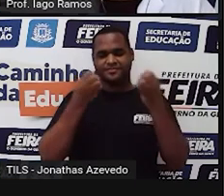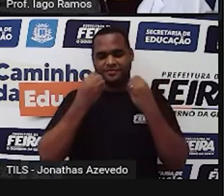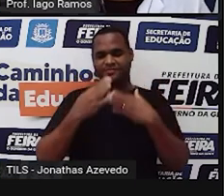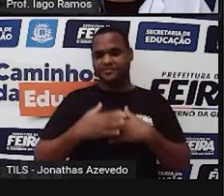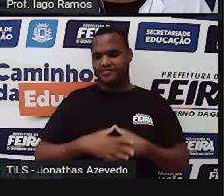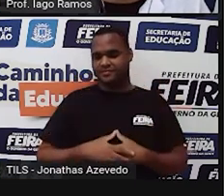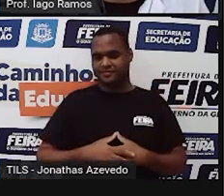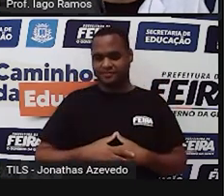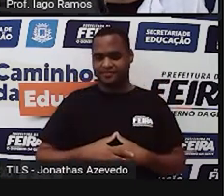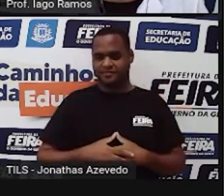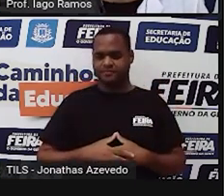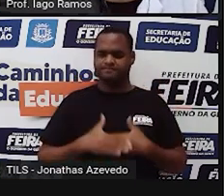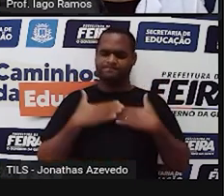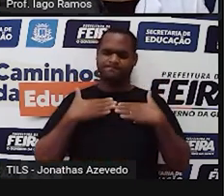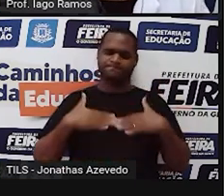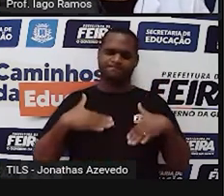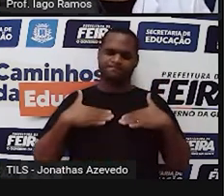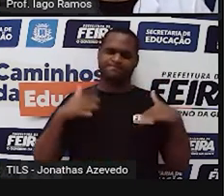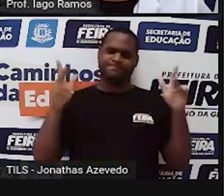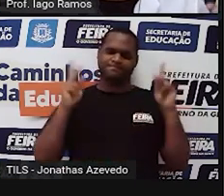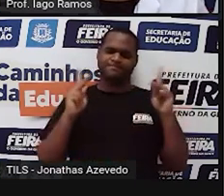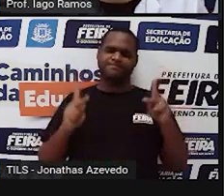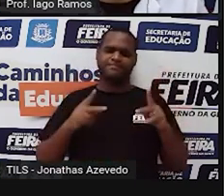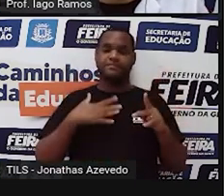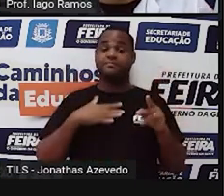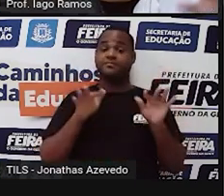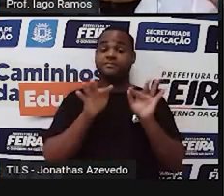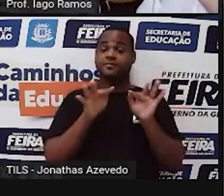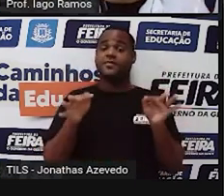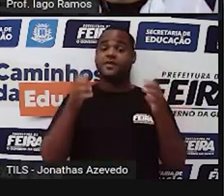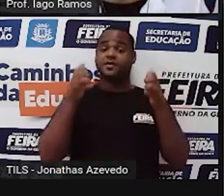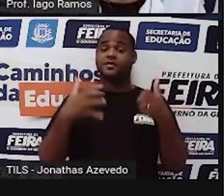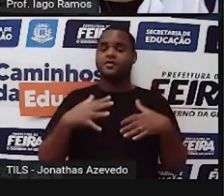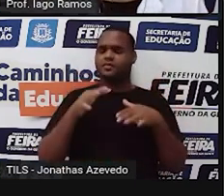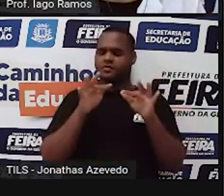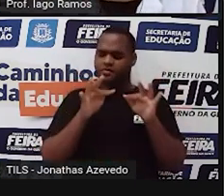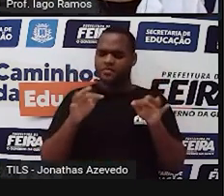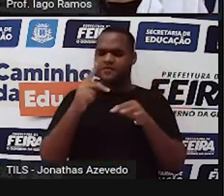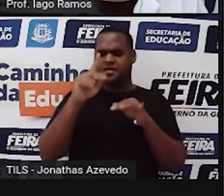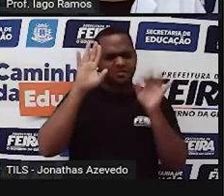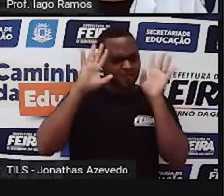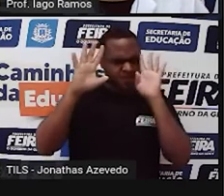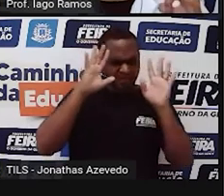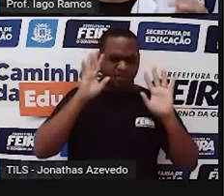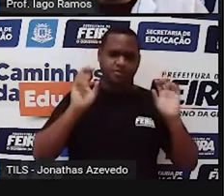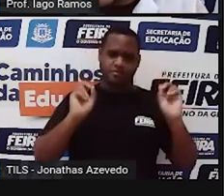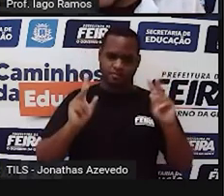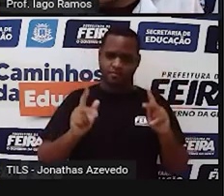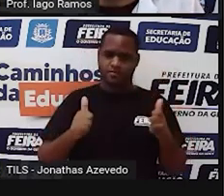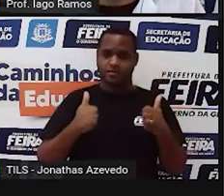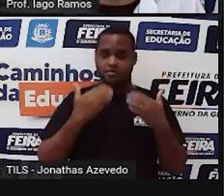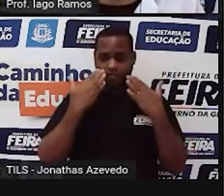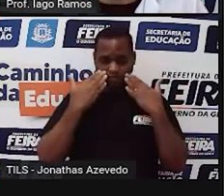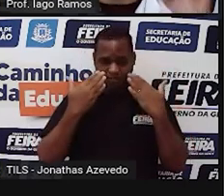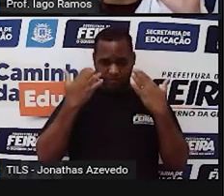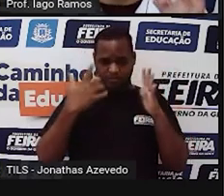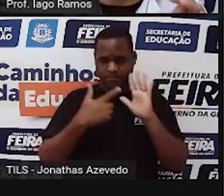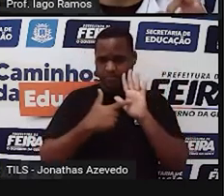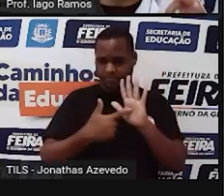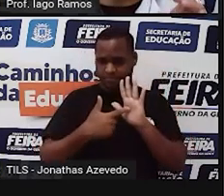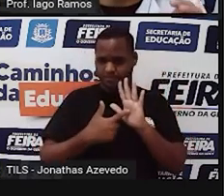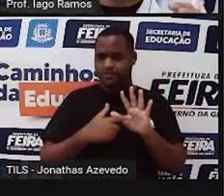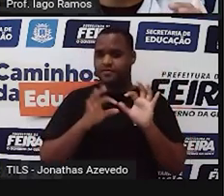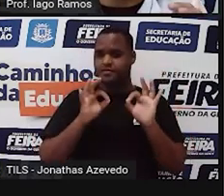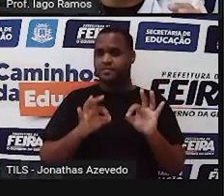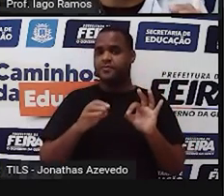Mas fica tranquilo, porque assim, ó, é bem mais simples do que você está imaginando. Certo? E eu vou mostrar isso para você agora.